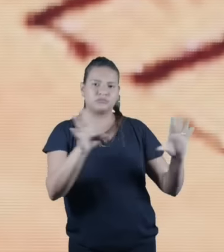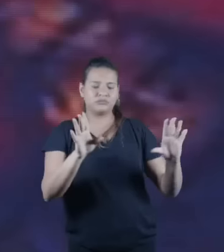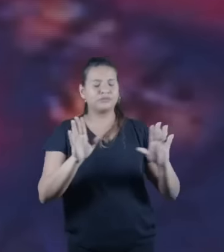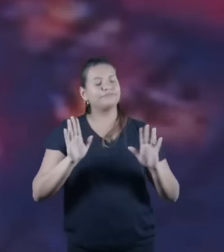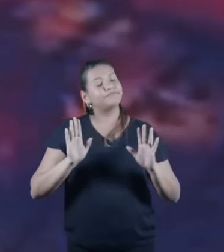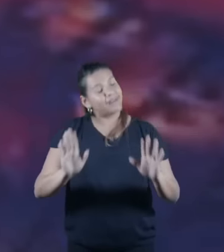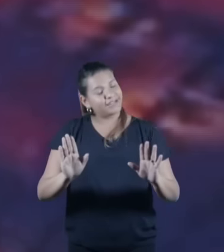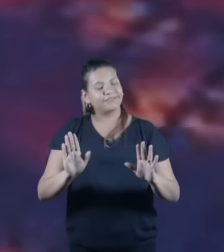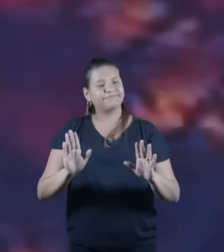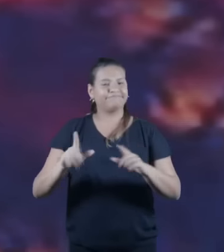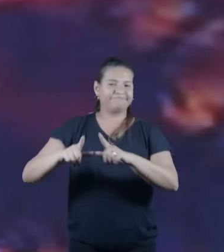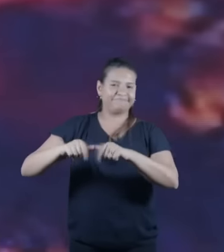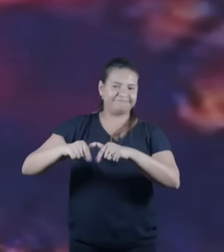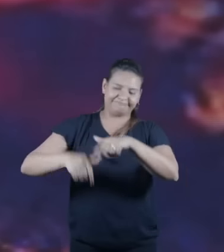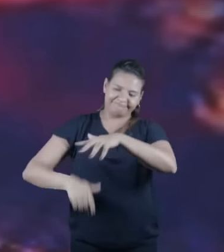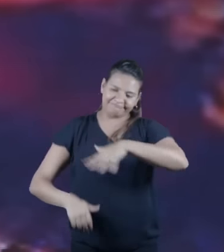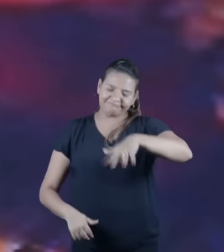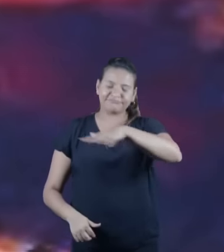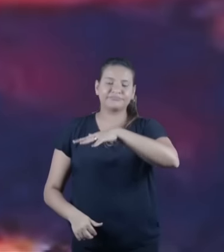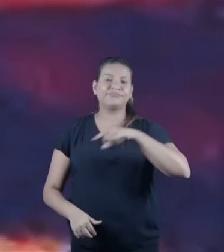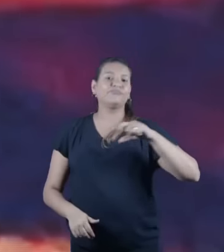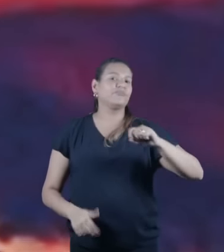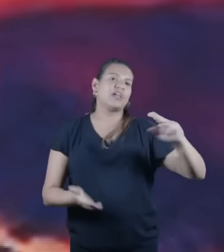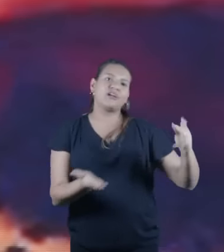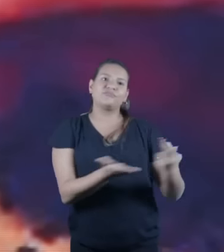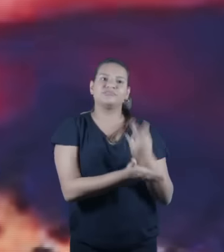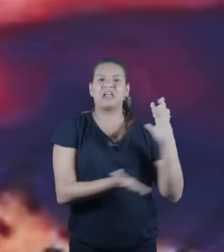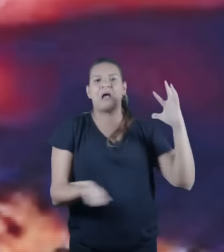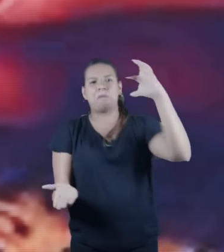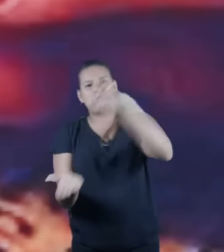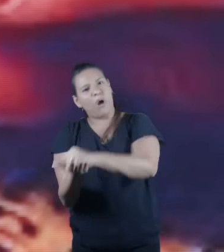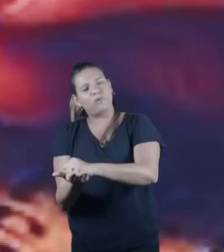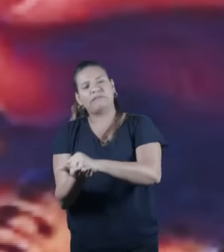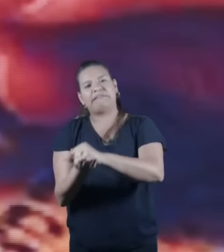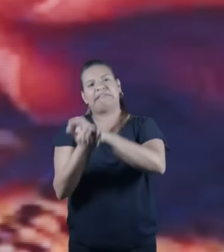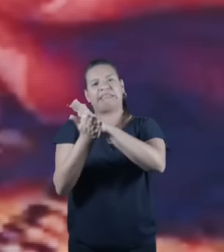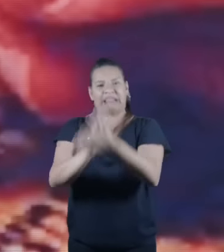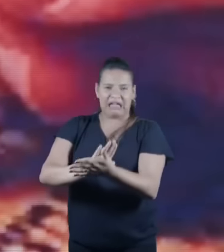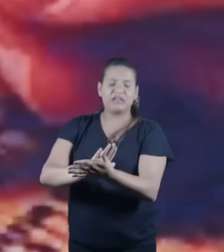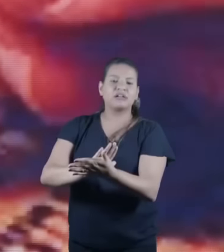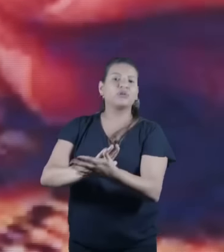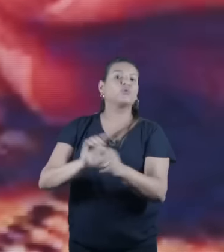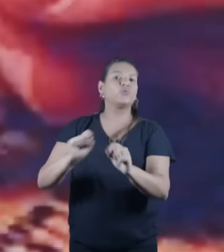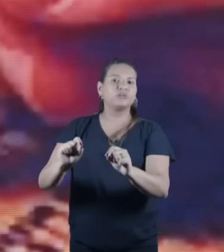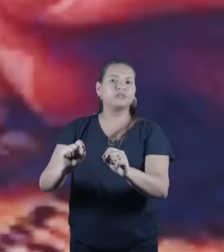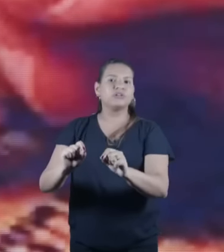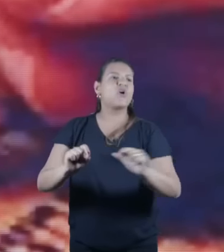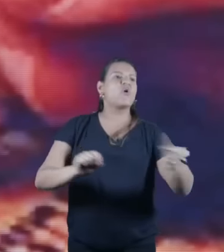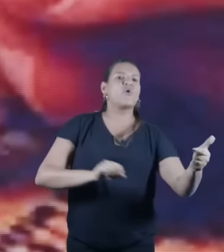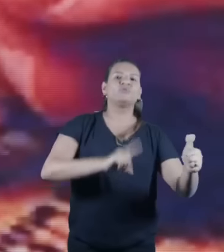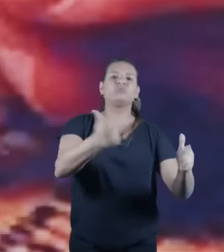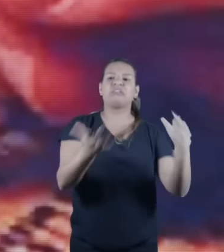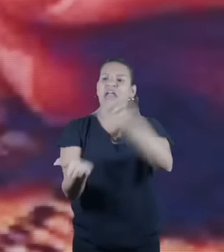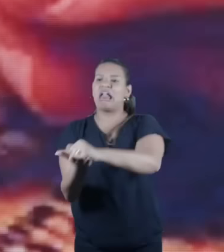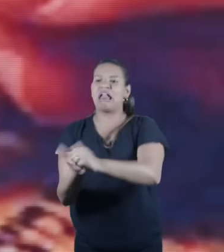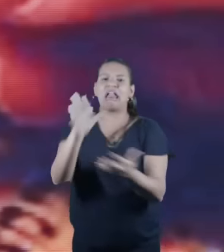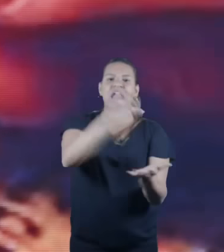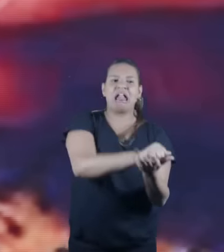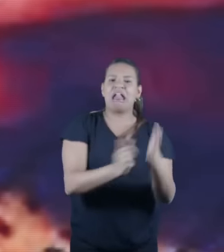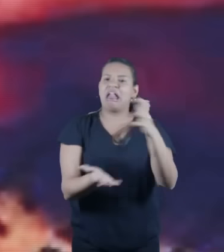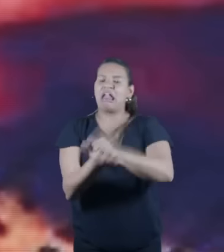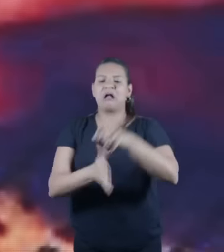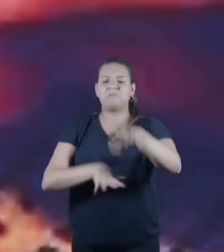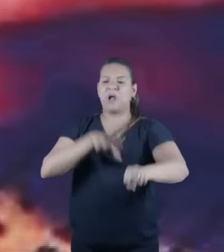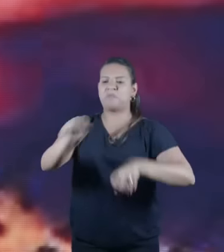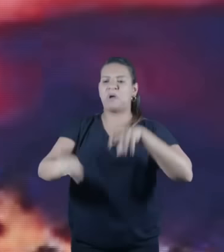a terra de Israel vai ser conquistada, e destruída, e reconquistada, e passar de mão em mão ao longo de séculos. E